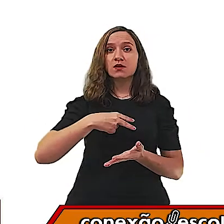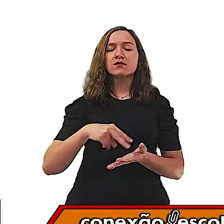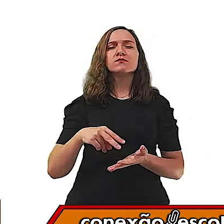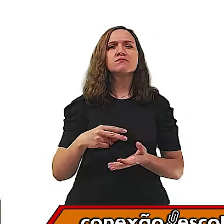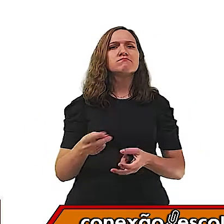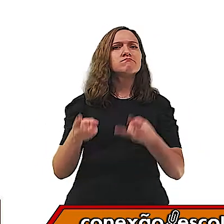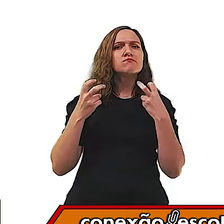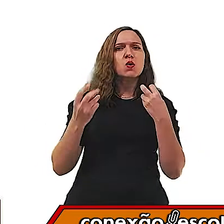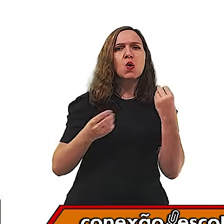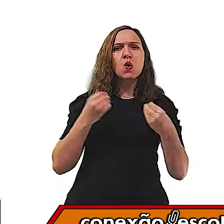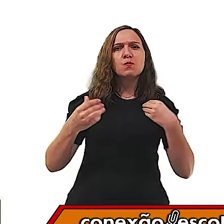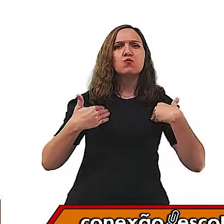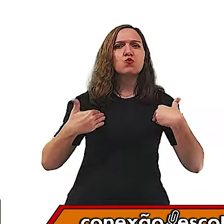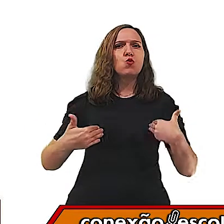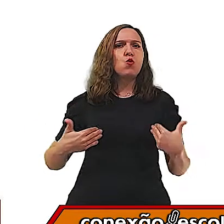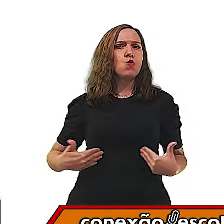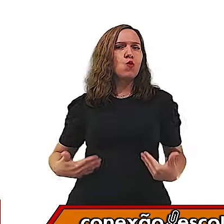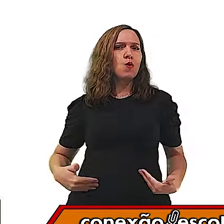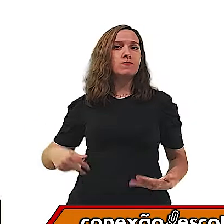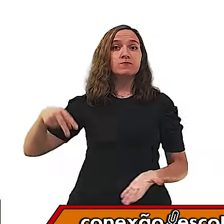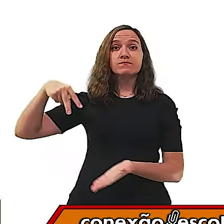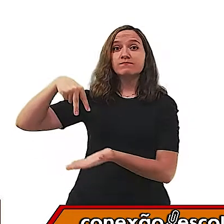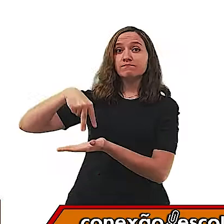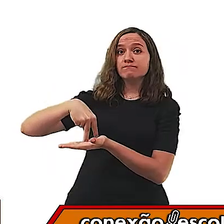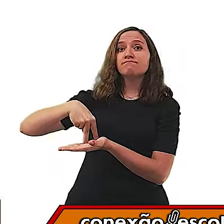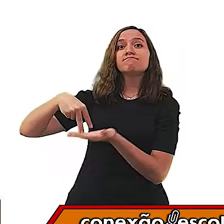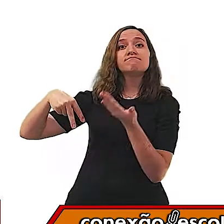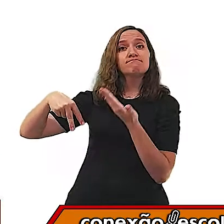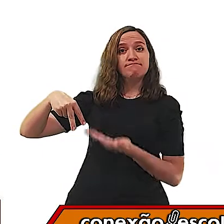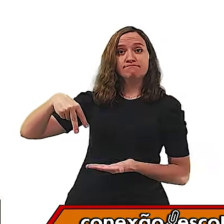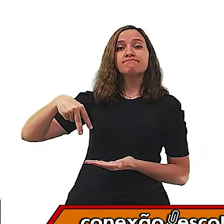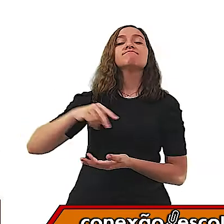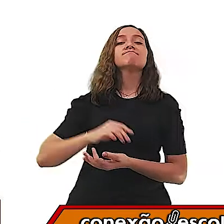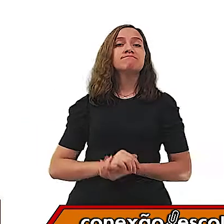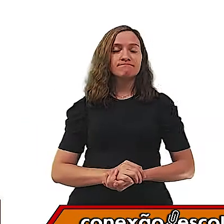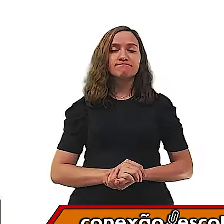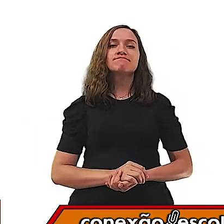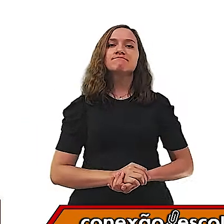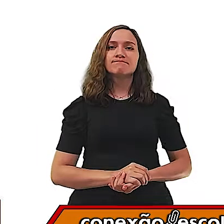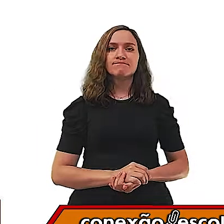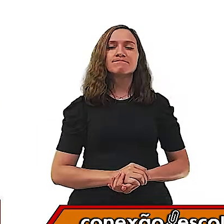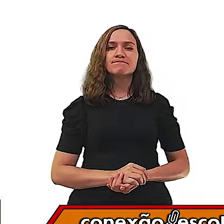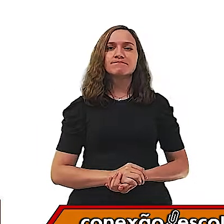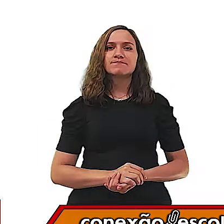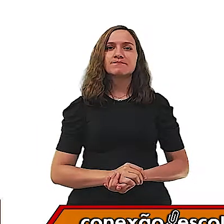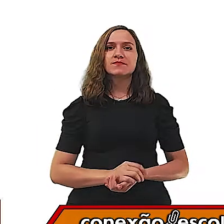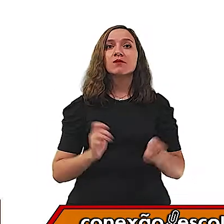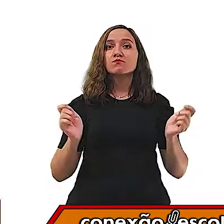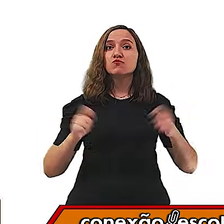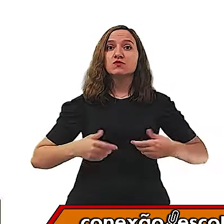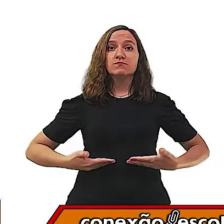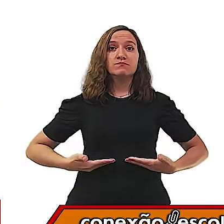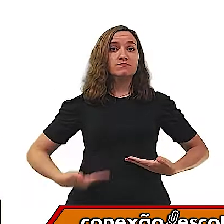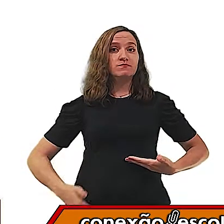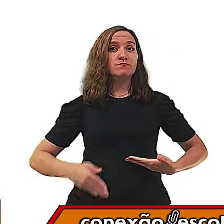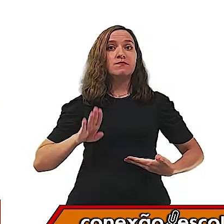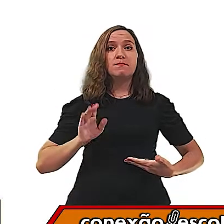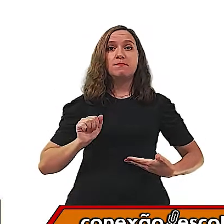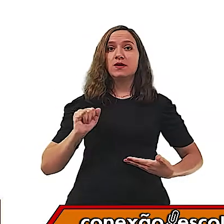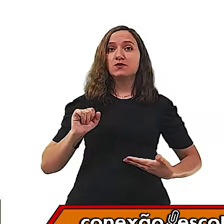consideração a posição do corpo ereto, ou seja, de pé, nível baixo,